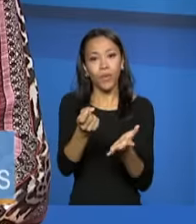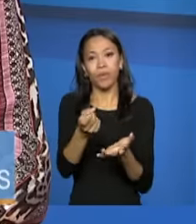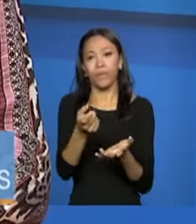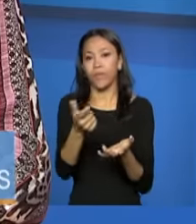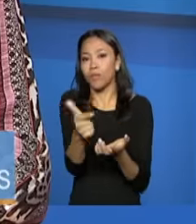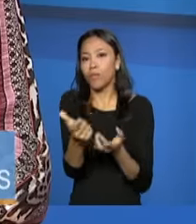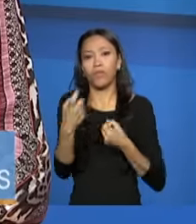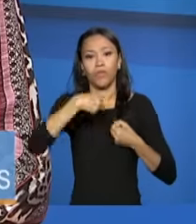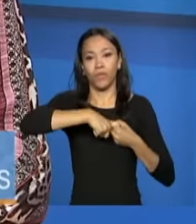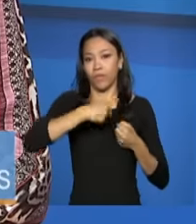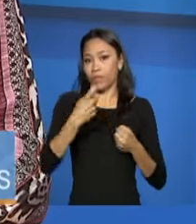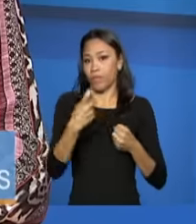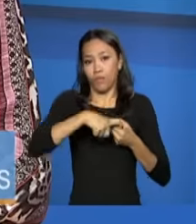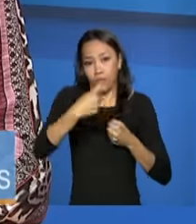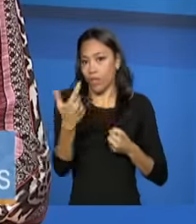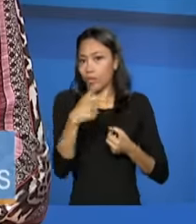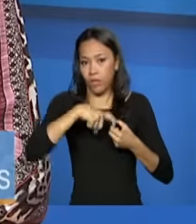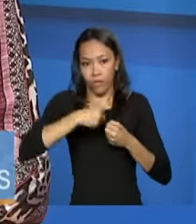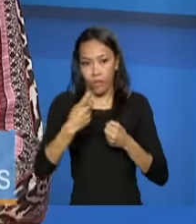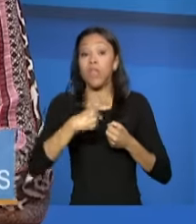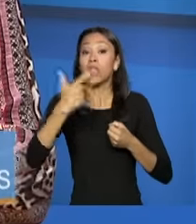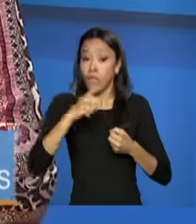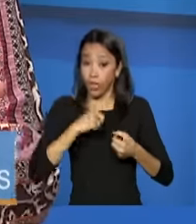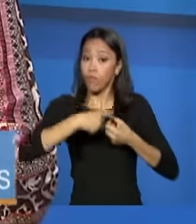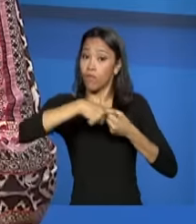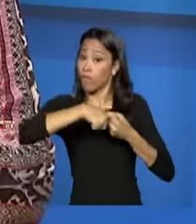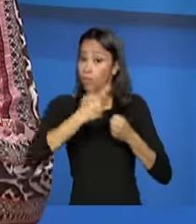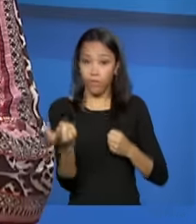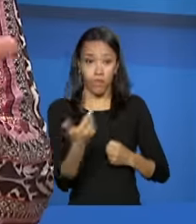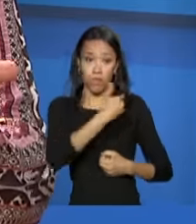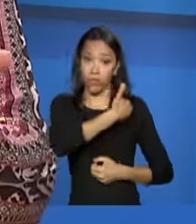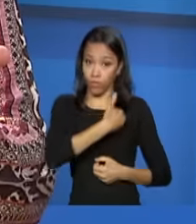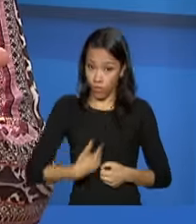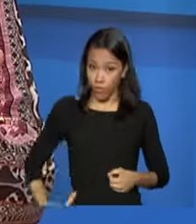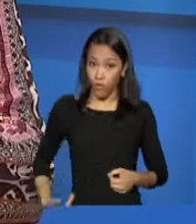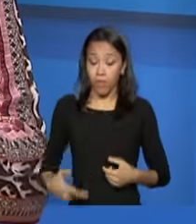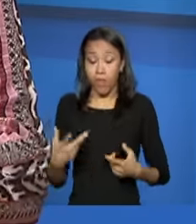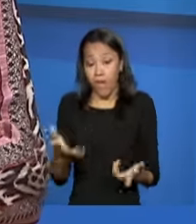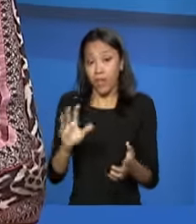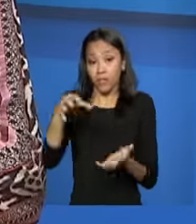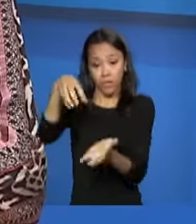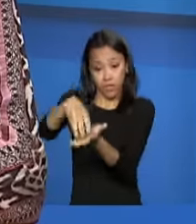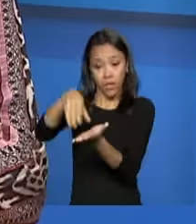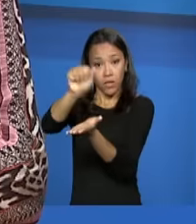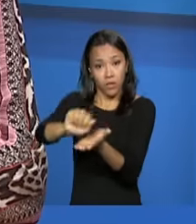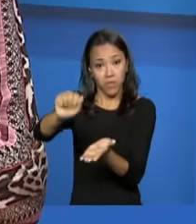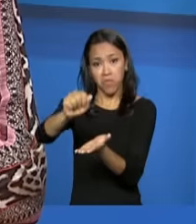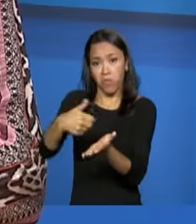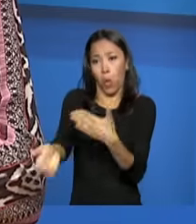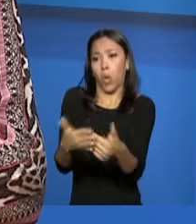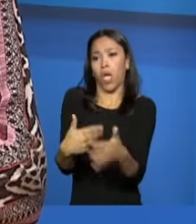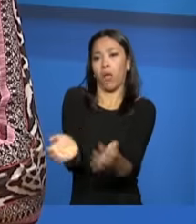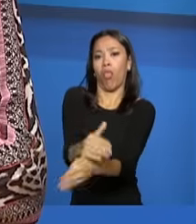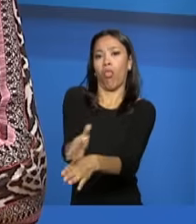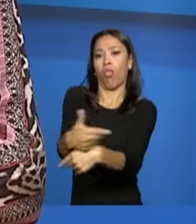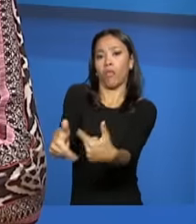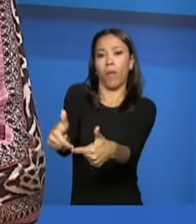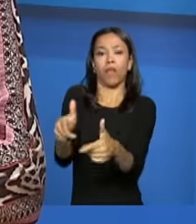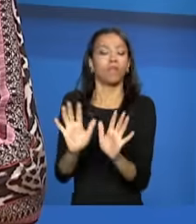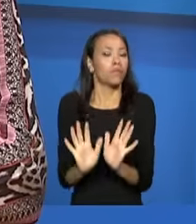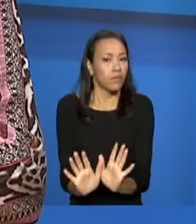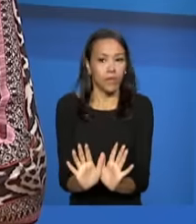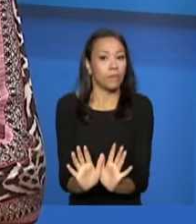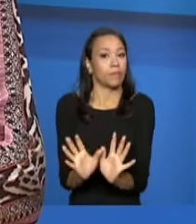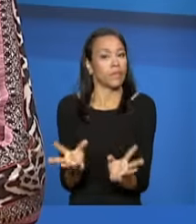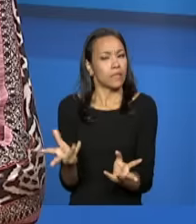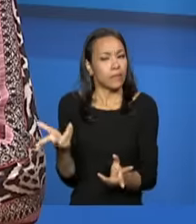ser não governamental não significa funcionar de qualquer forma. A responsabilidade, a primazia pela execução dos